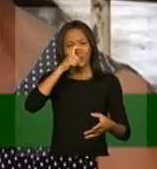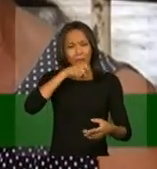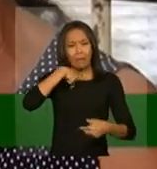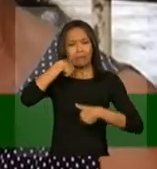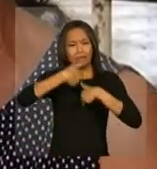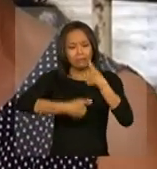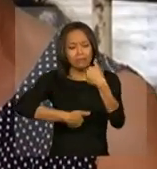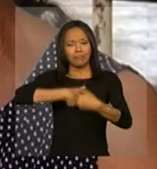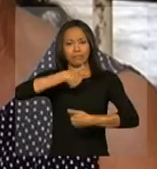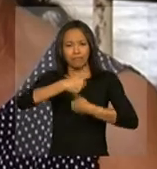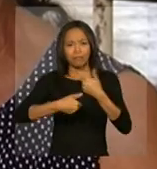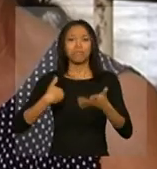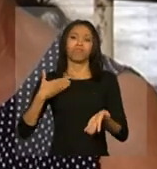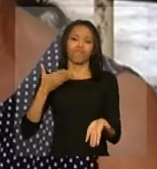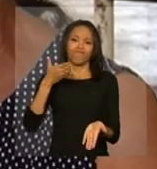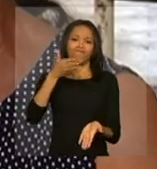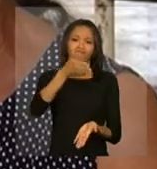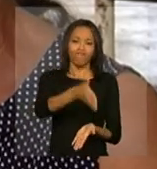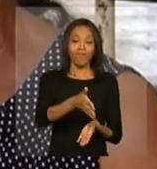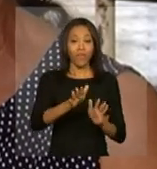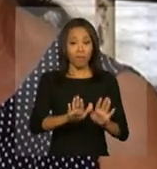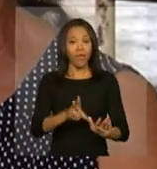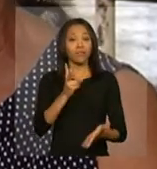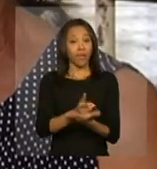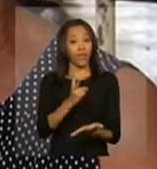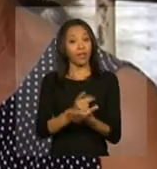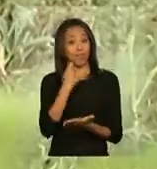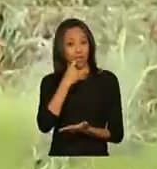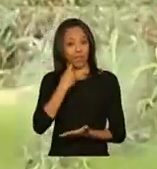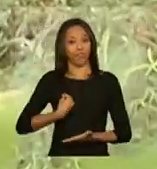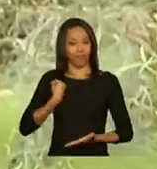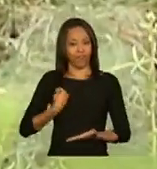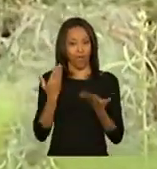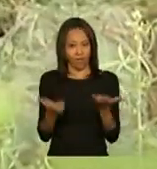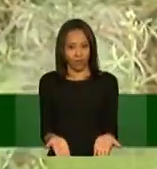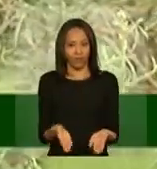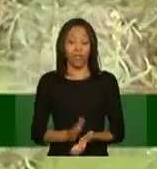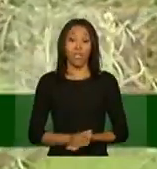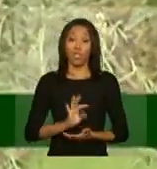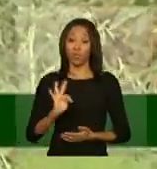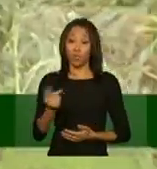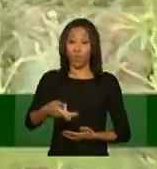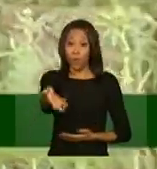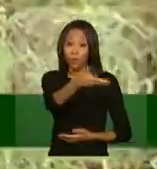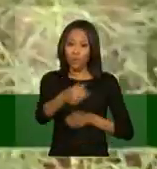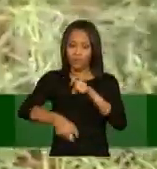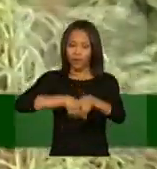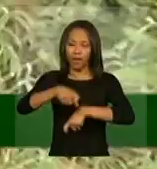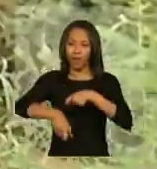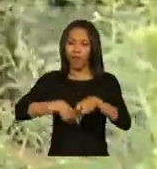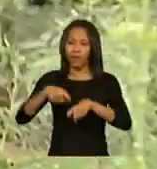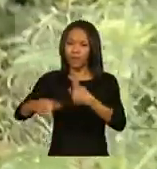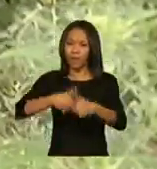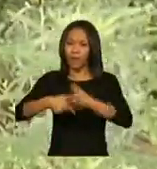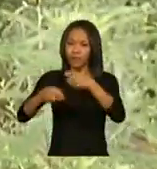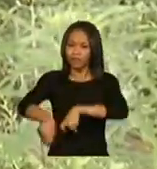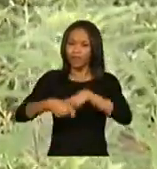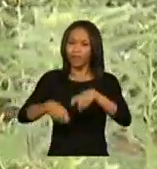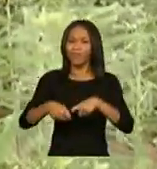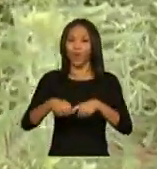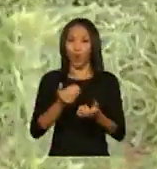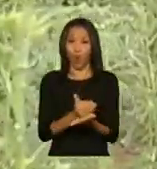todas, né? Mas toda sexta nós estamos aqui. Todo o trabalho desta pequena produtora rural começa aqui.